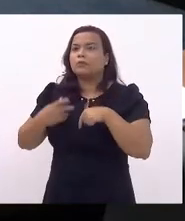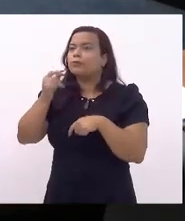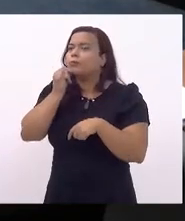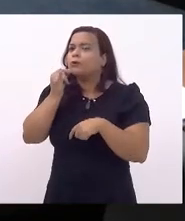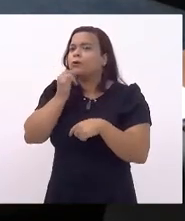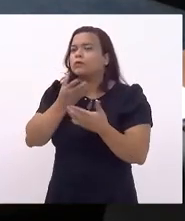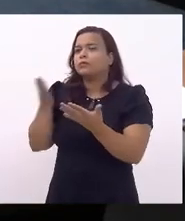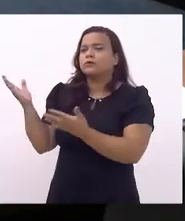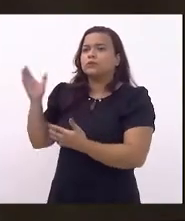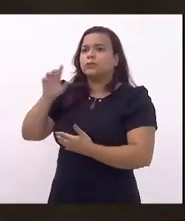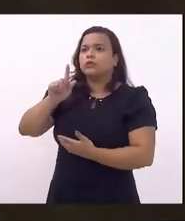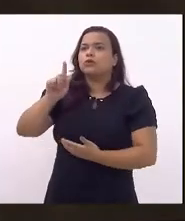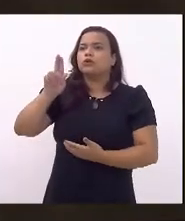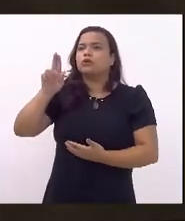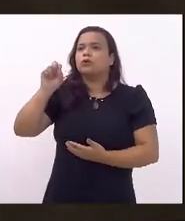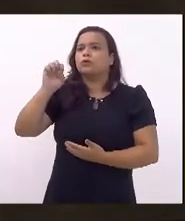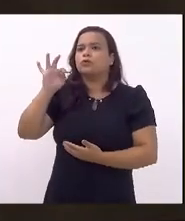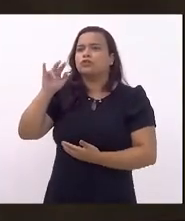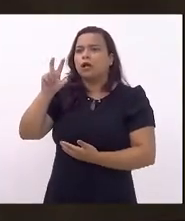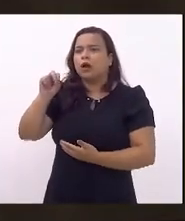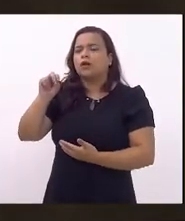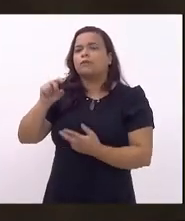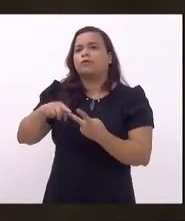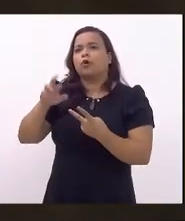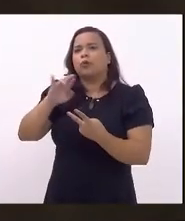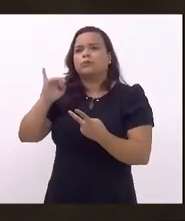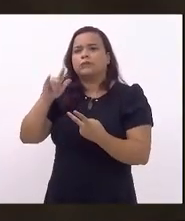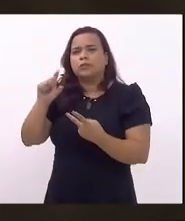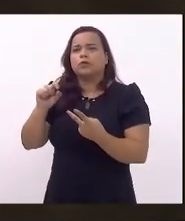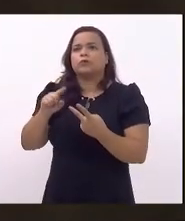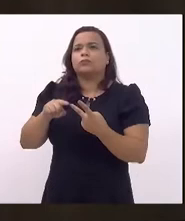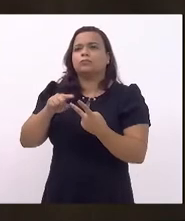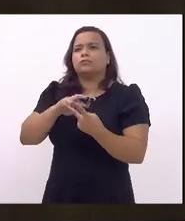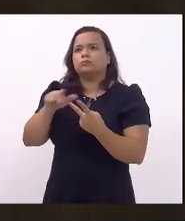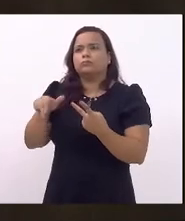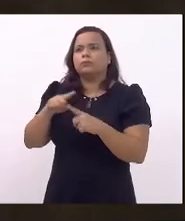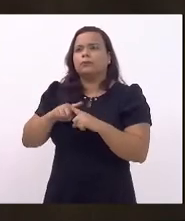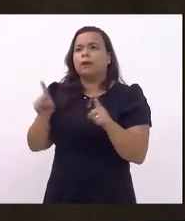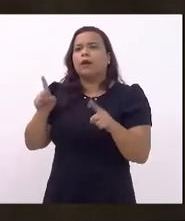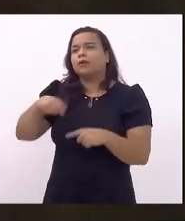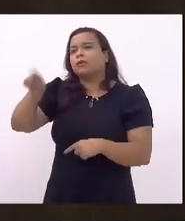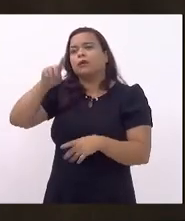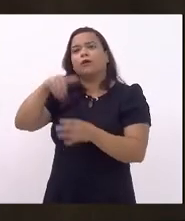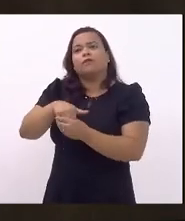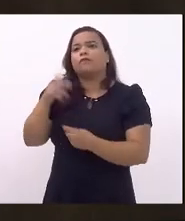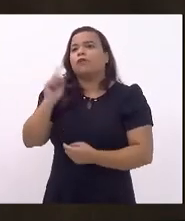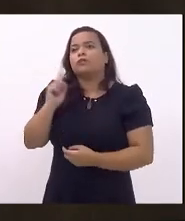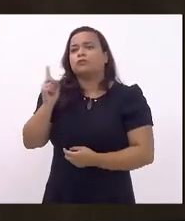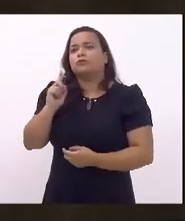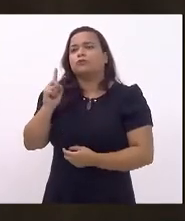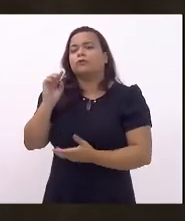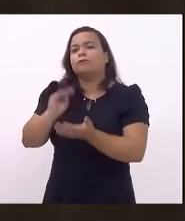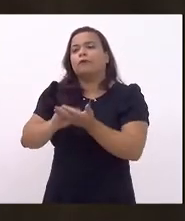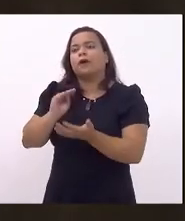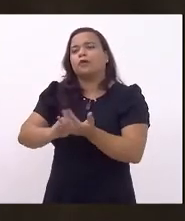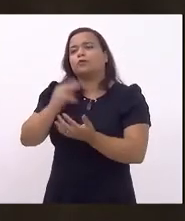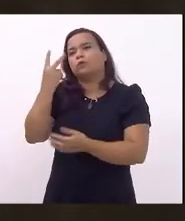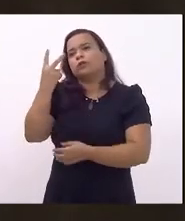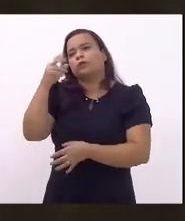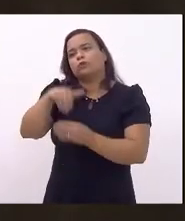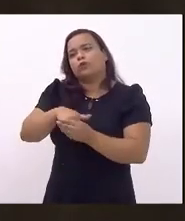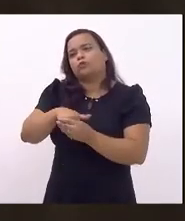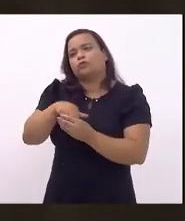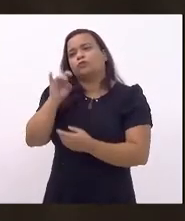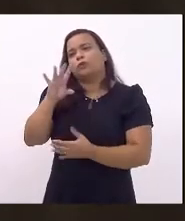exemplo, Gustavo Schmidt, Rodrigo Amorim, entre outros, e ainda não votaram, e faltam só dois votos, senhor presidente.